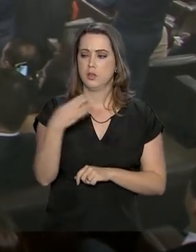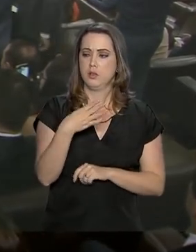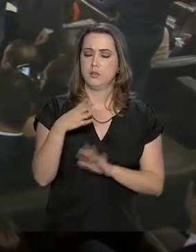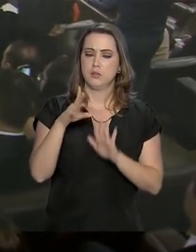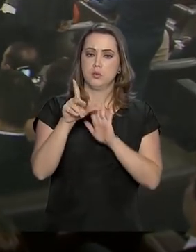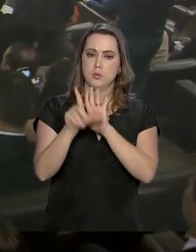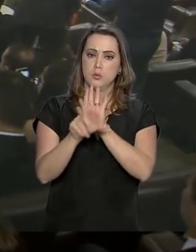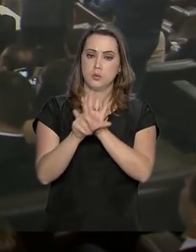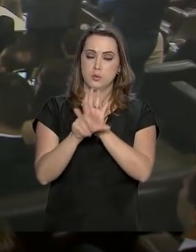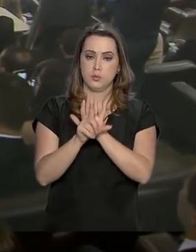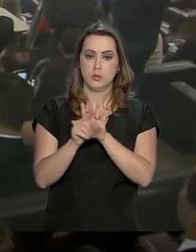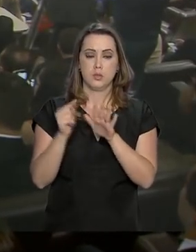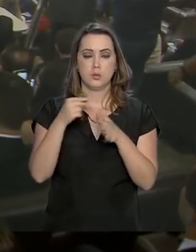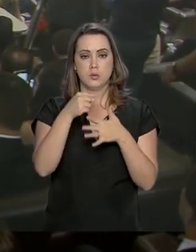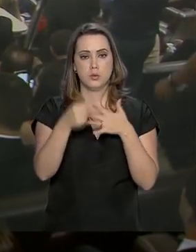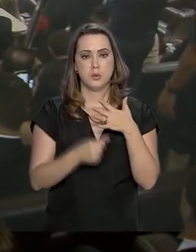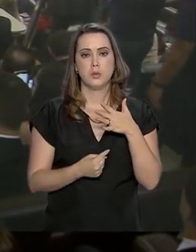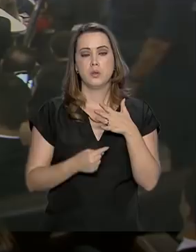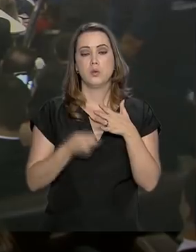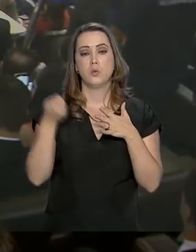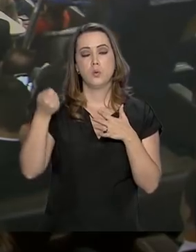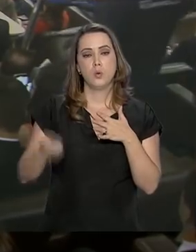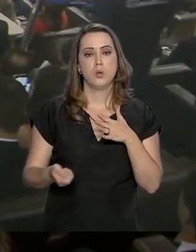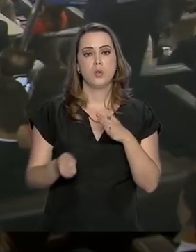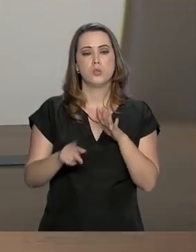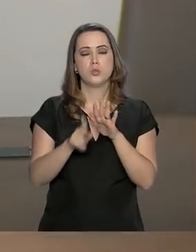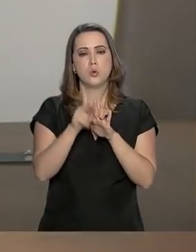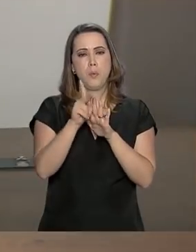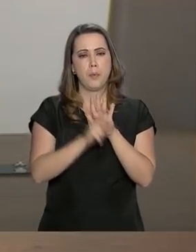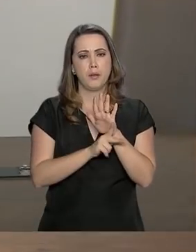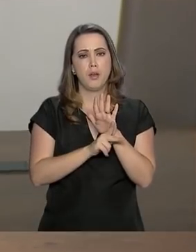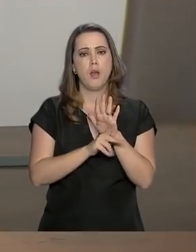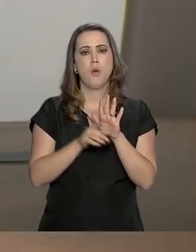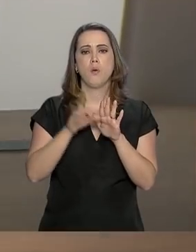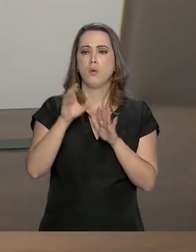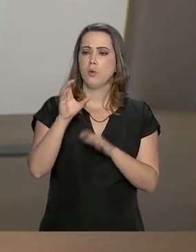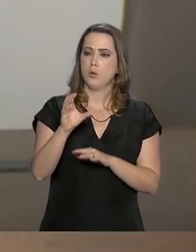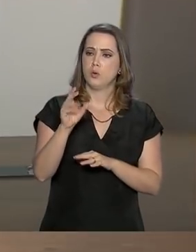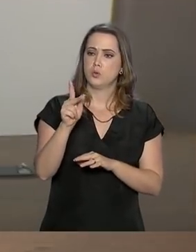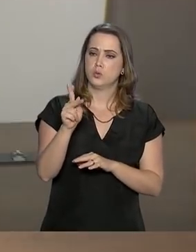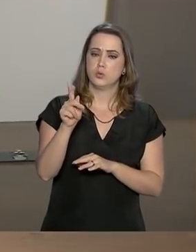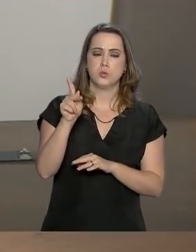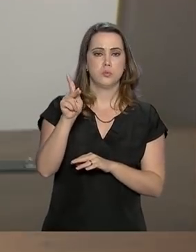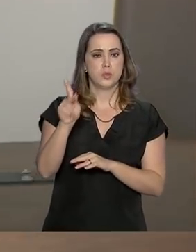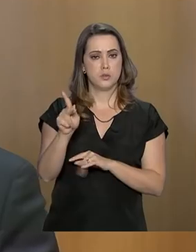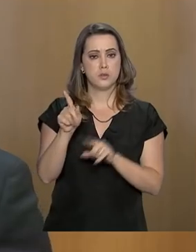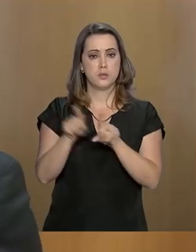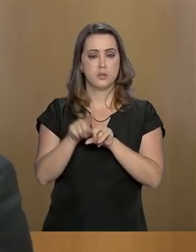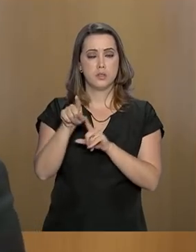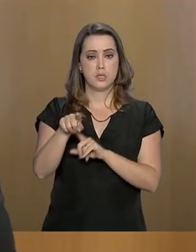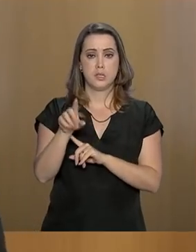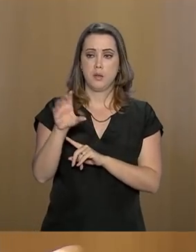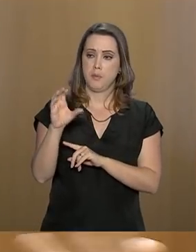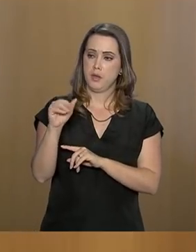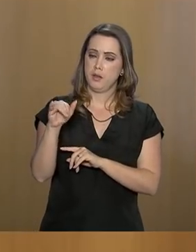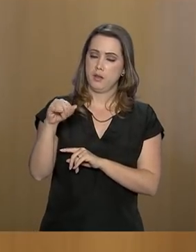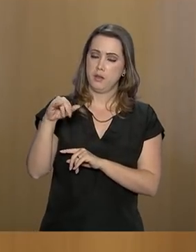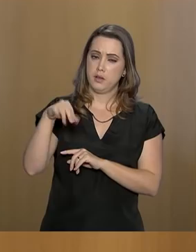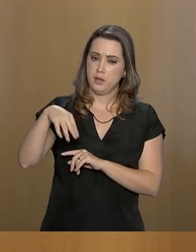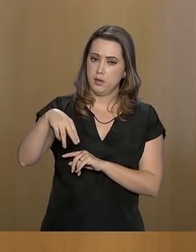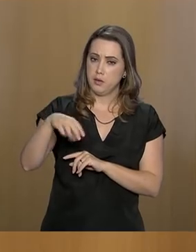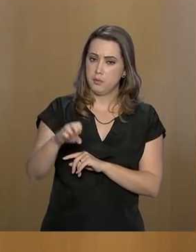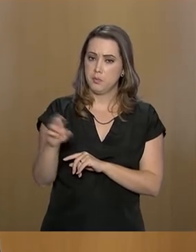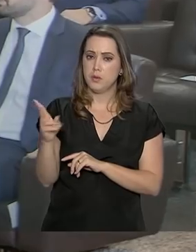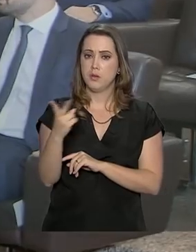leis, entre elas o Código Penal, o Código de Processo Penal e a Lei de Crimes Edondos. Mouro explicou os